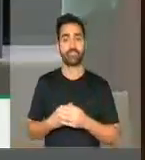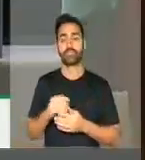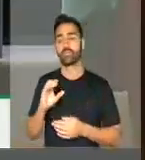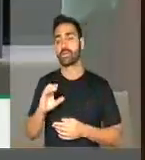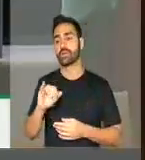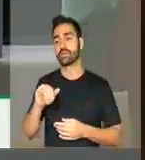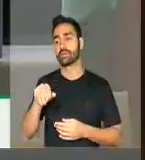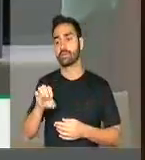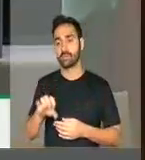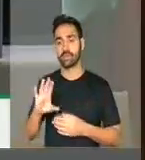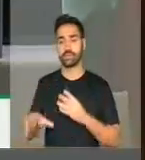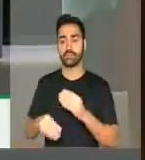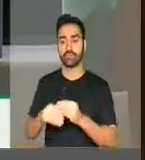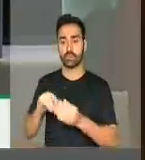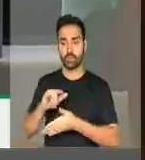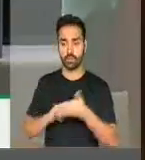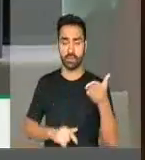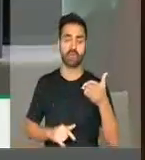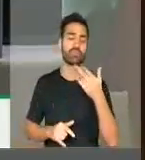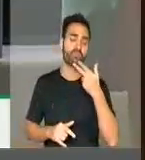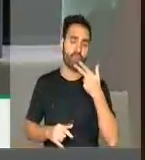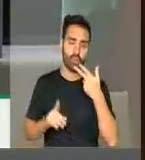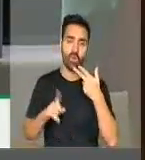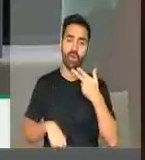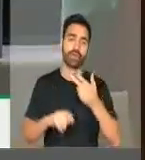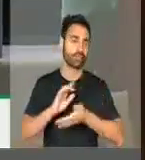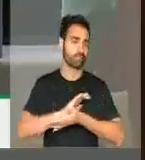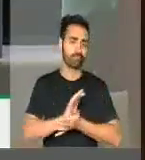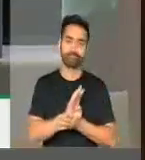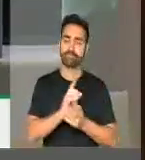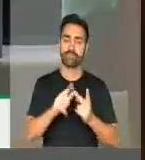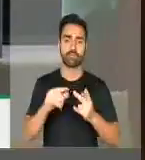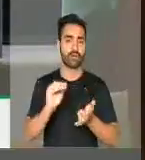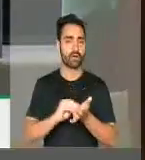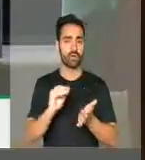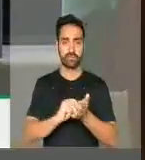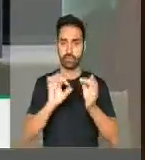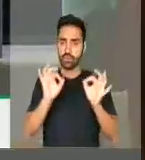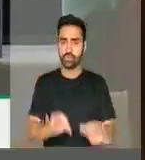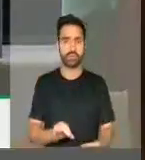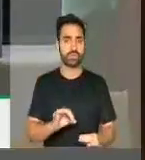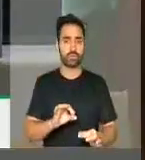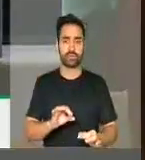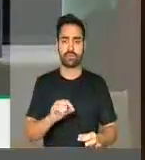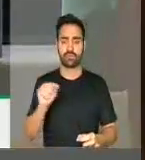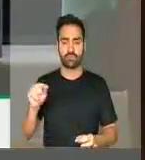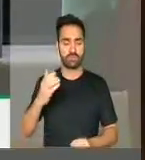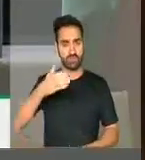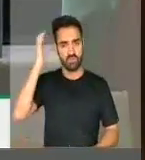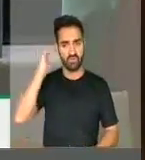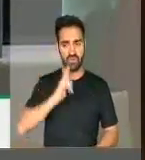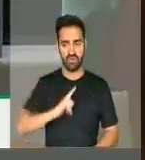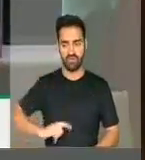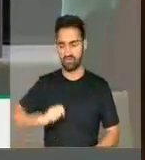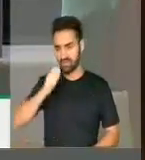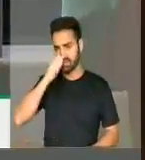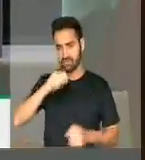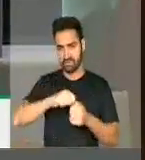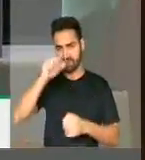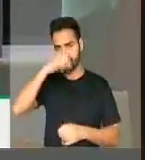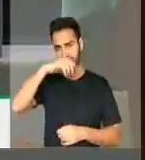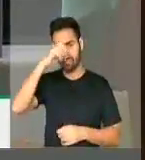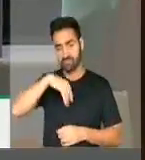CIMI, que considera injusta, discriminatória, vergonhosa e genocida. A iniciativa do governo Temer